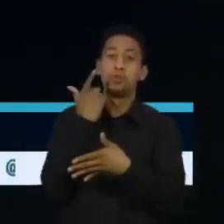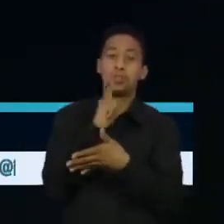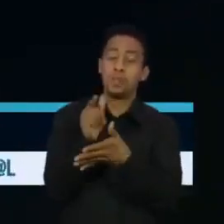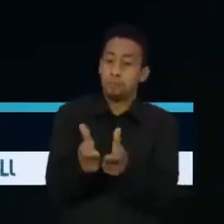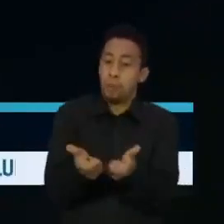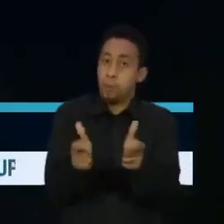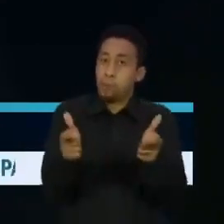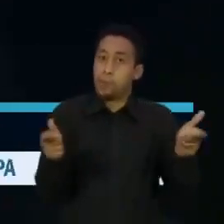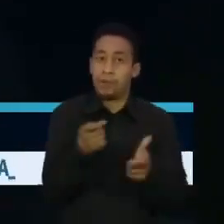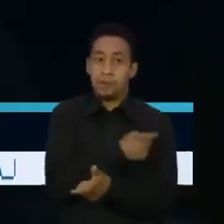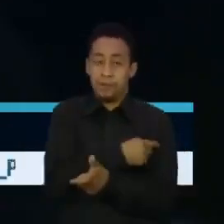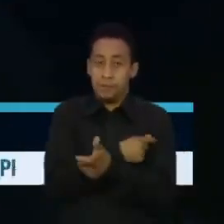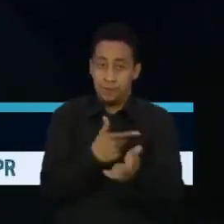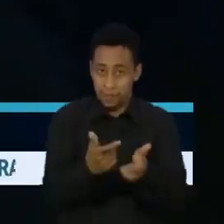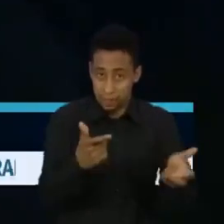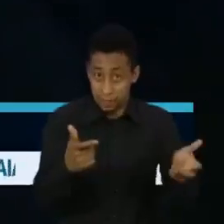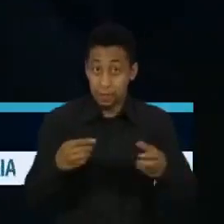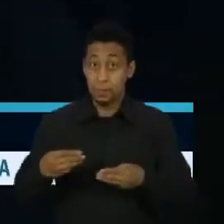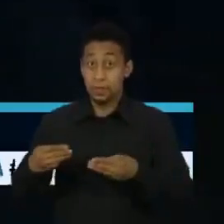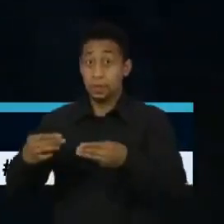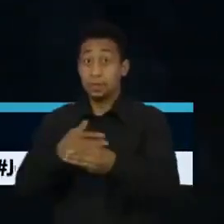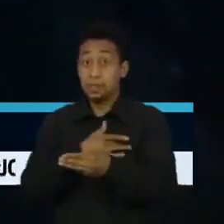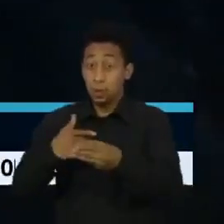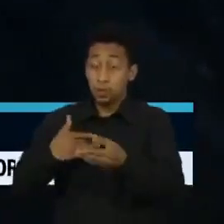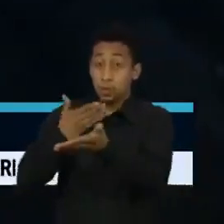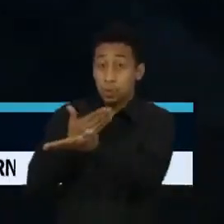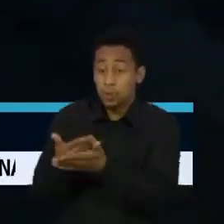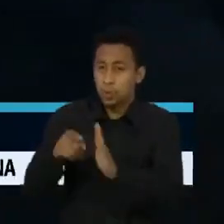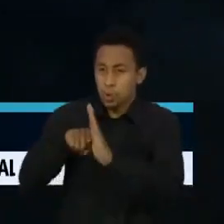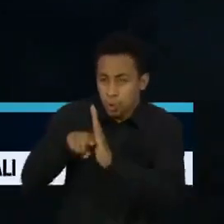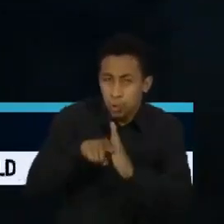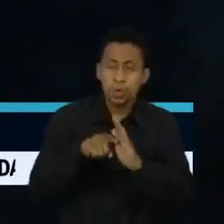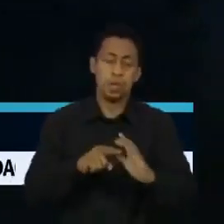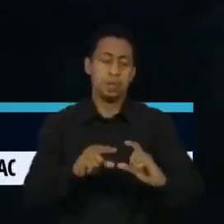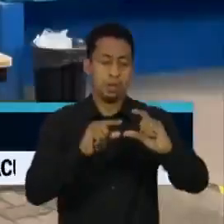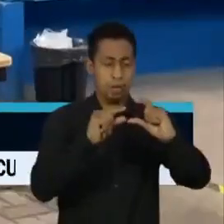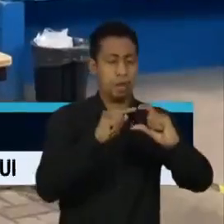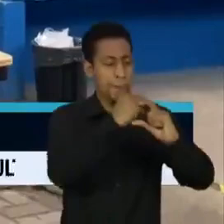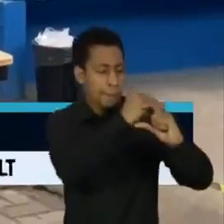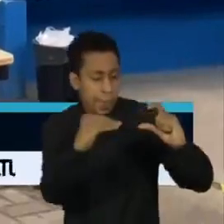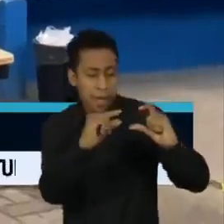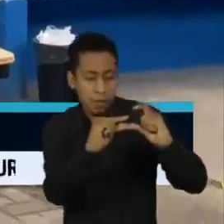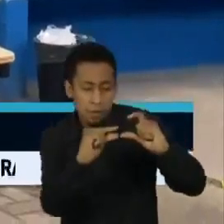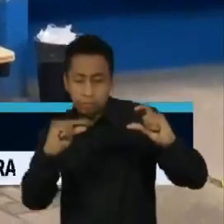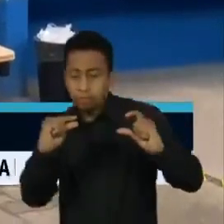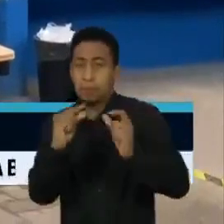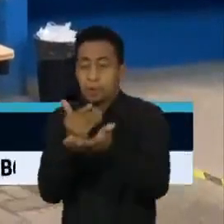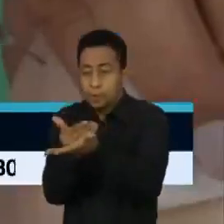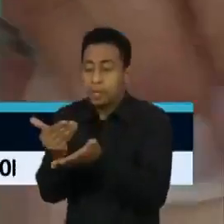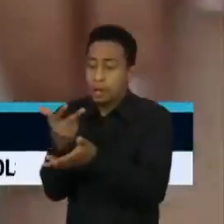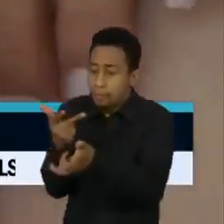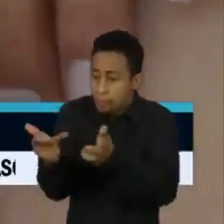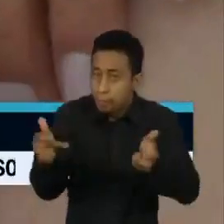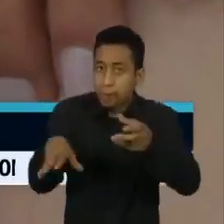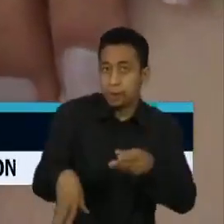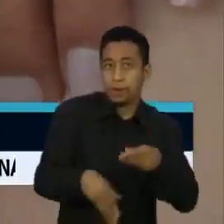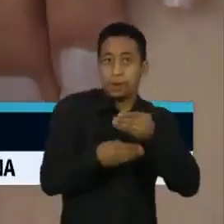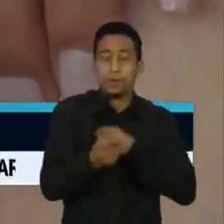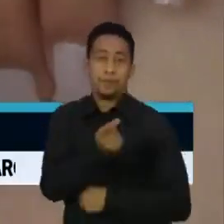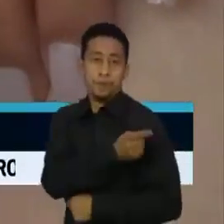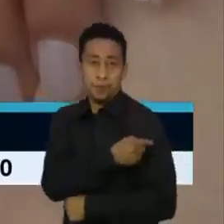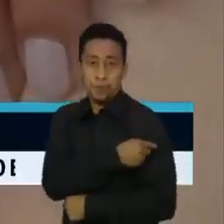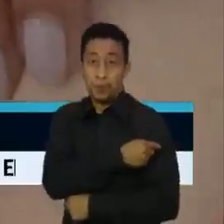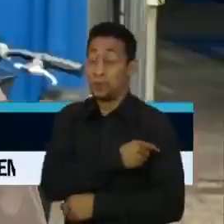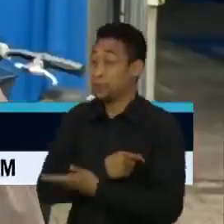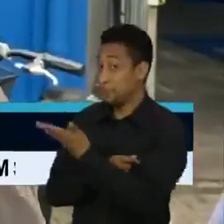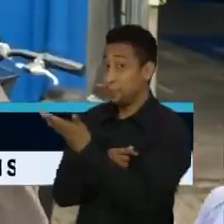fez o Ministério da Saúde estudar a eficácia de meia dose como reforço. Seu Roberto não via a hora de receber